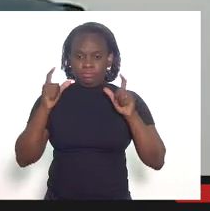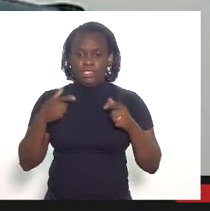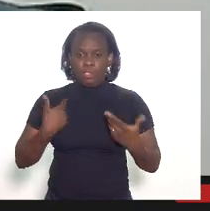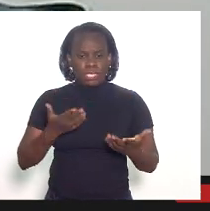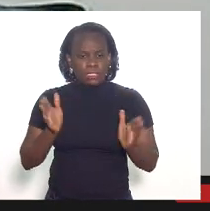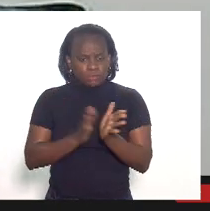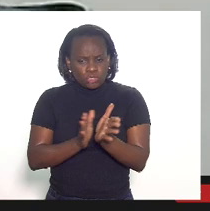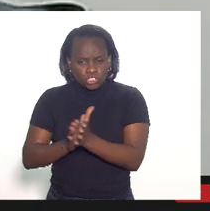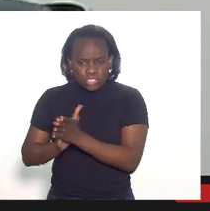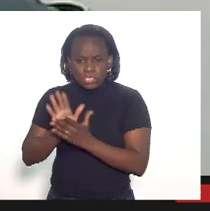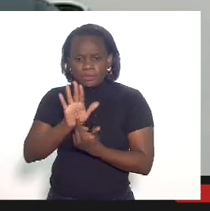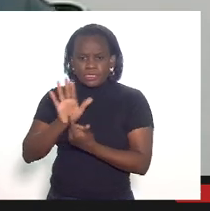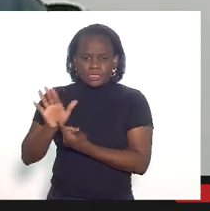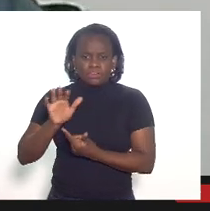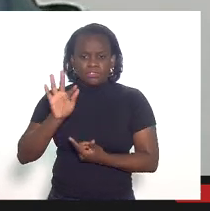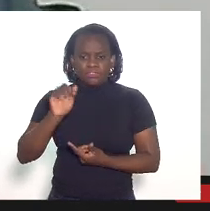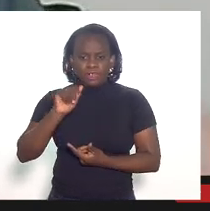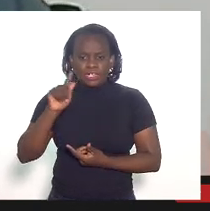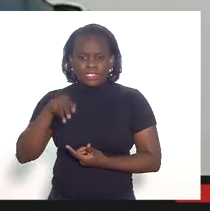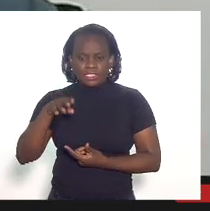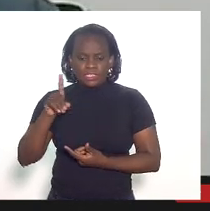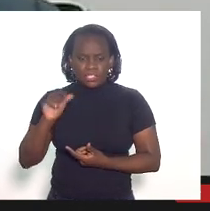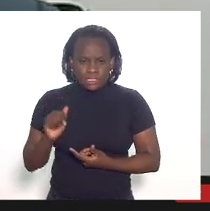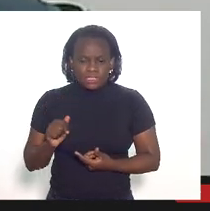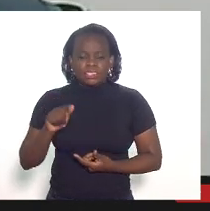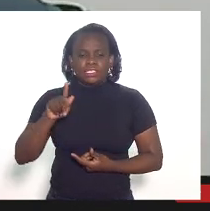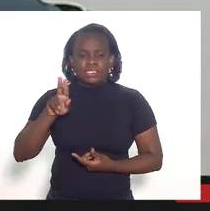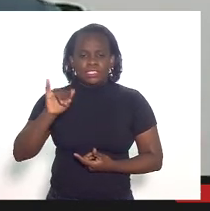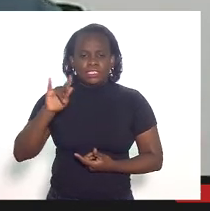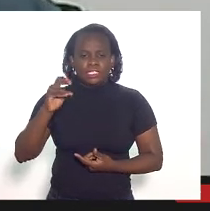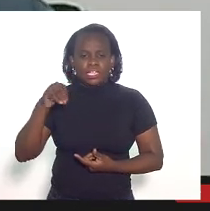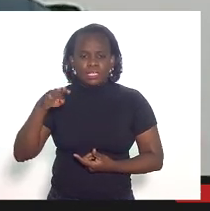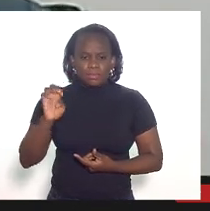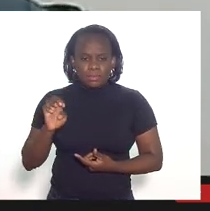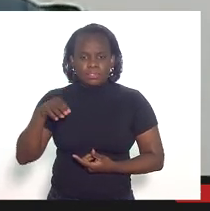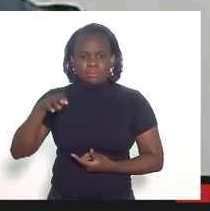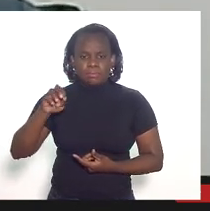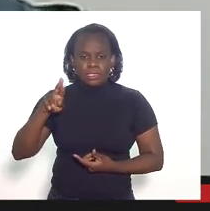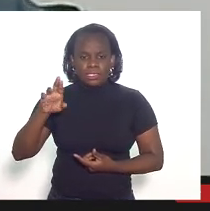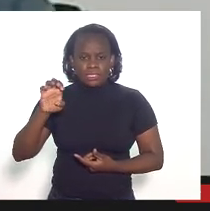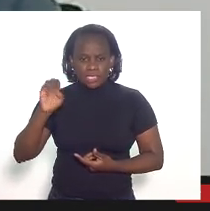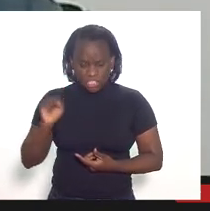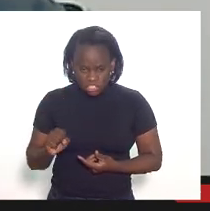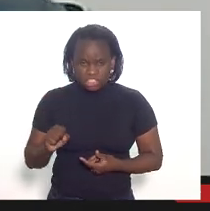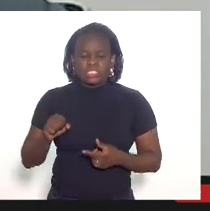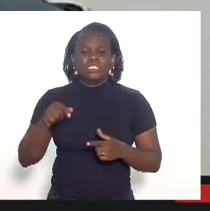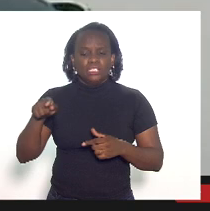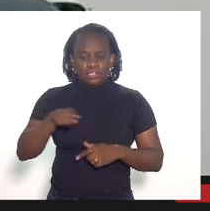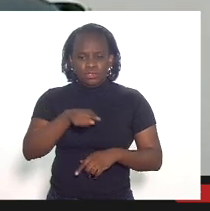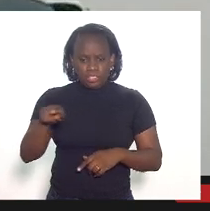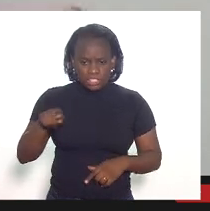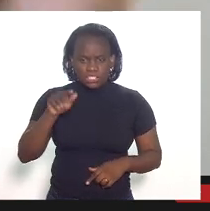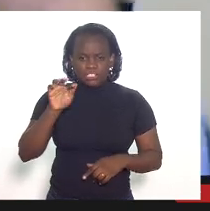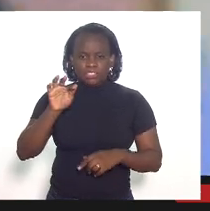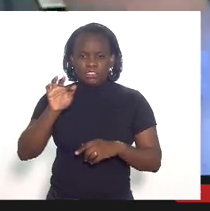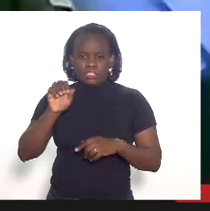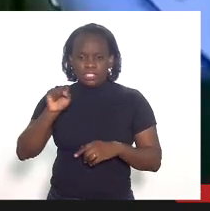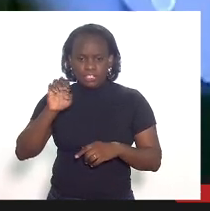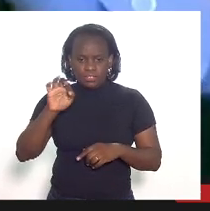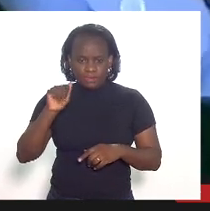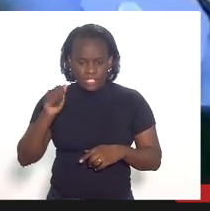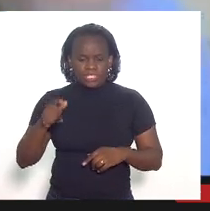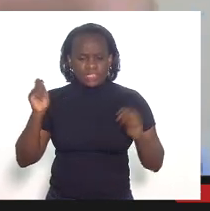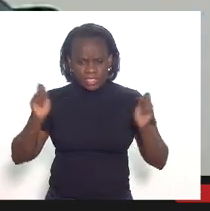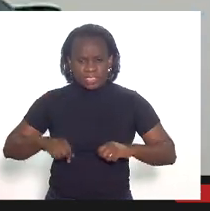a apresentação da fazenda Guilherme Mercedes nosso secretário a fazenda tem sim capacidade me chamou a atenção